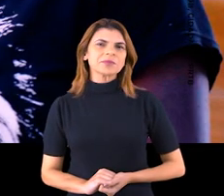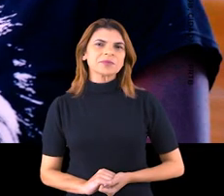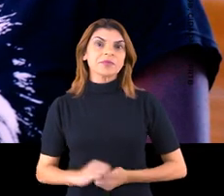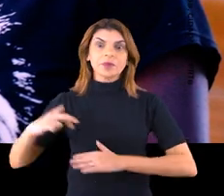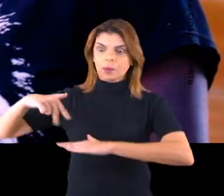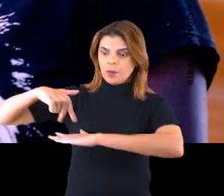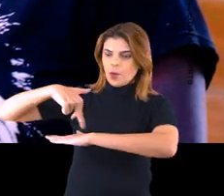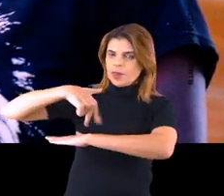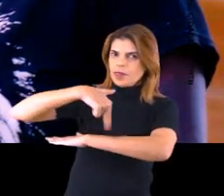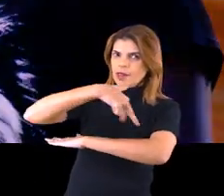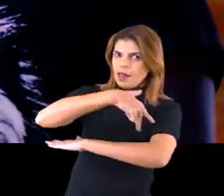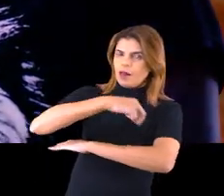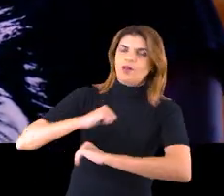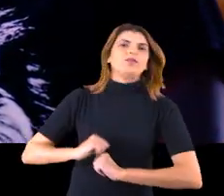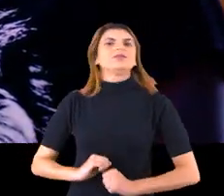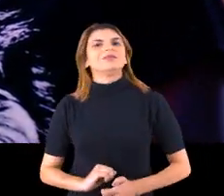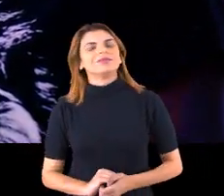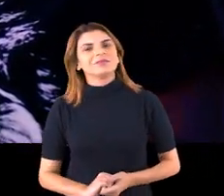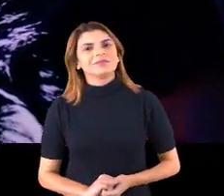Modelo.